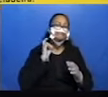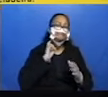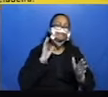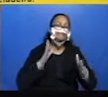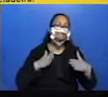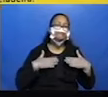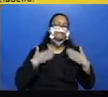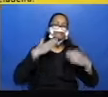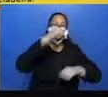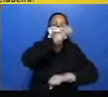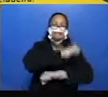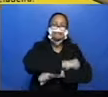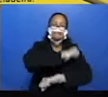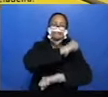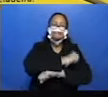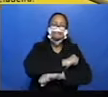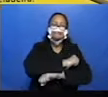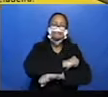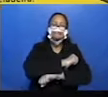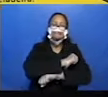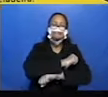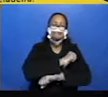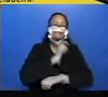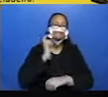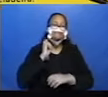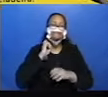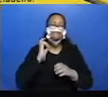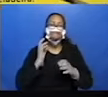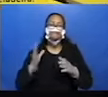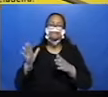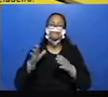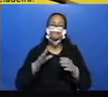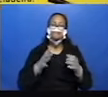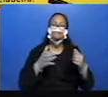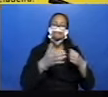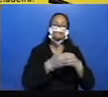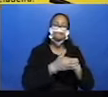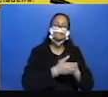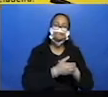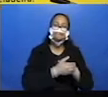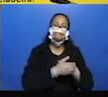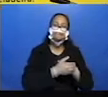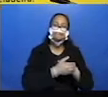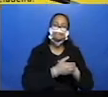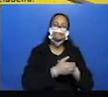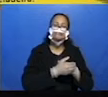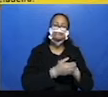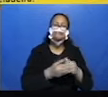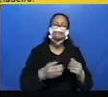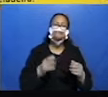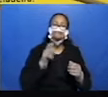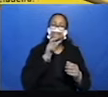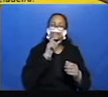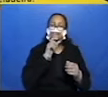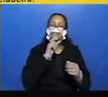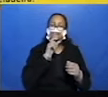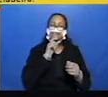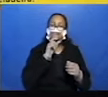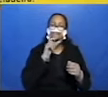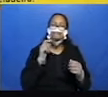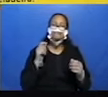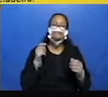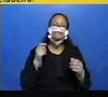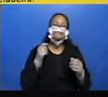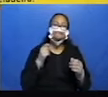entrou pela janela voando e rapidamente escondeu-se atrás da geladeira. Isso é uma situação